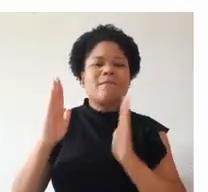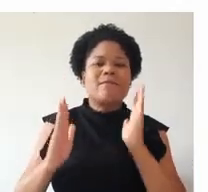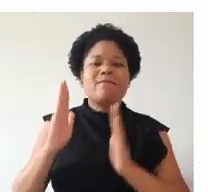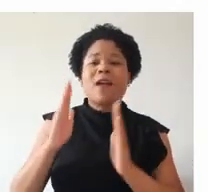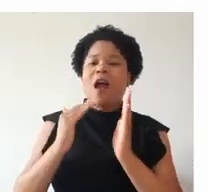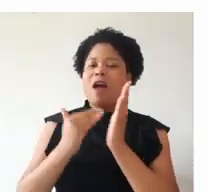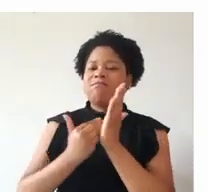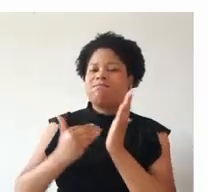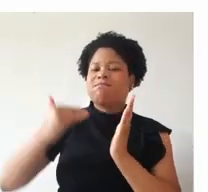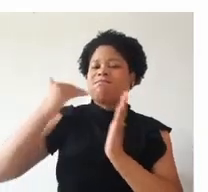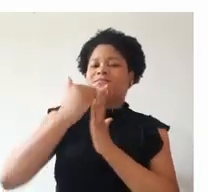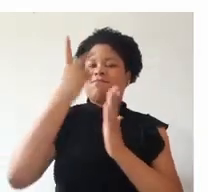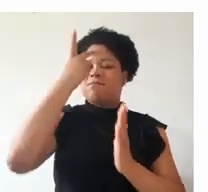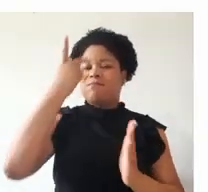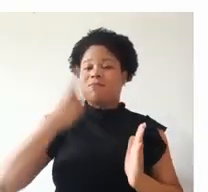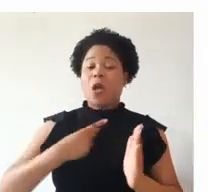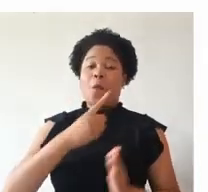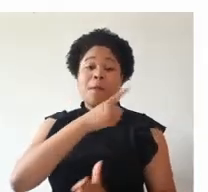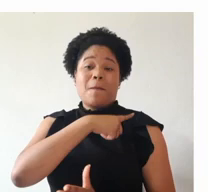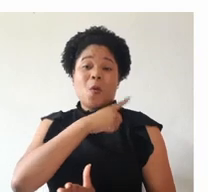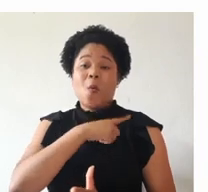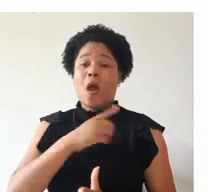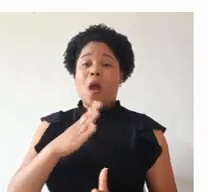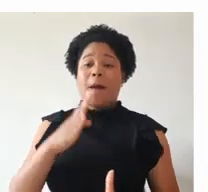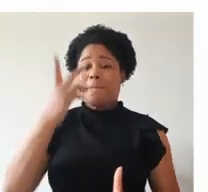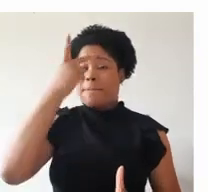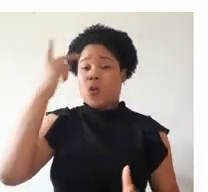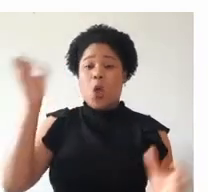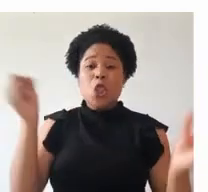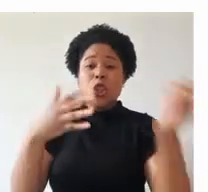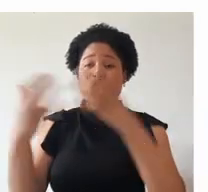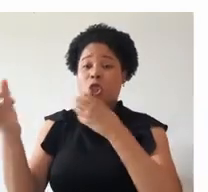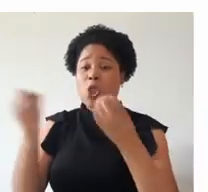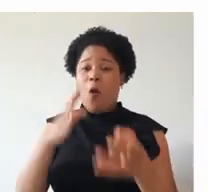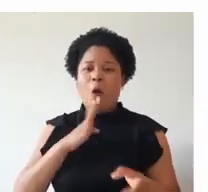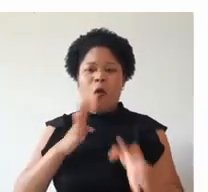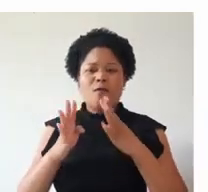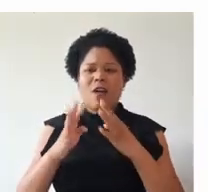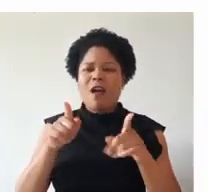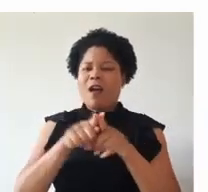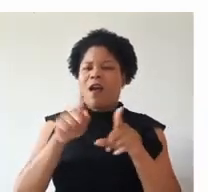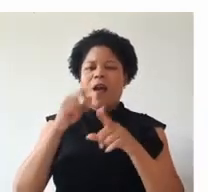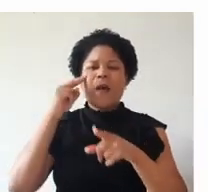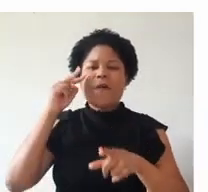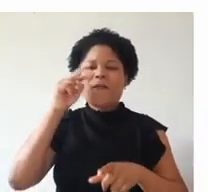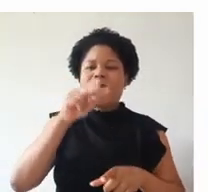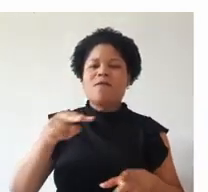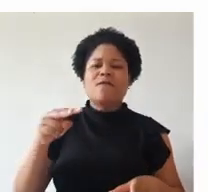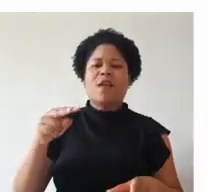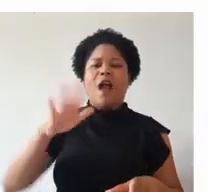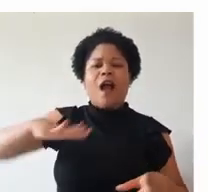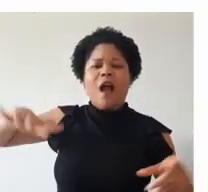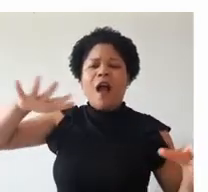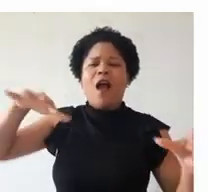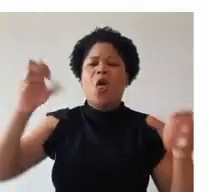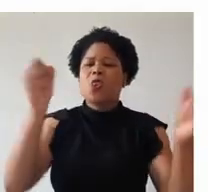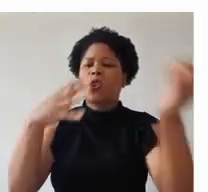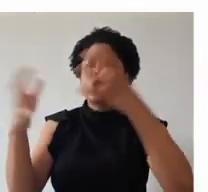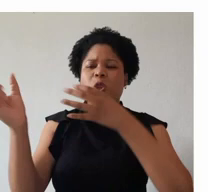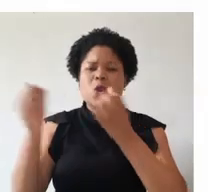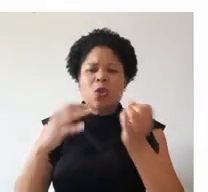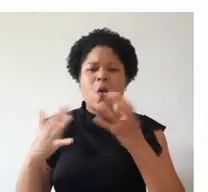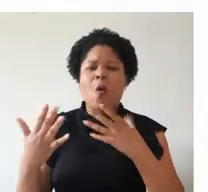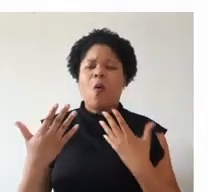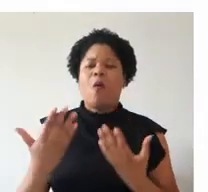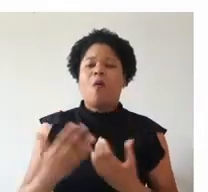assim, de muito crescimento para mim nesse primeiro ano, Conheci novas pessoas, vendo, assim, novas áreas, né?